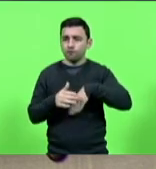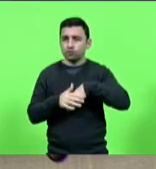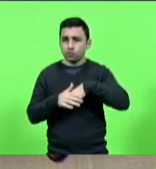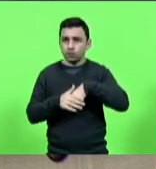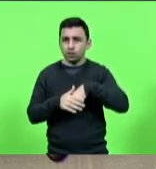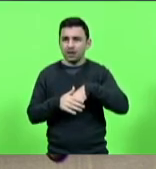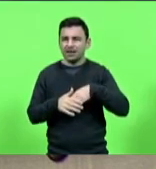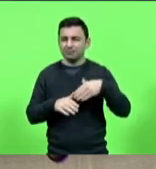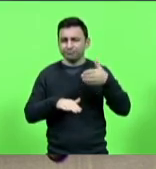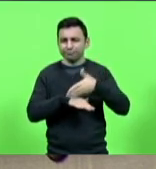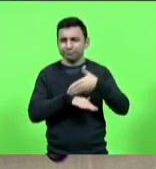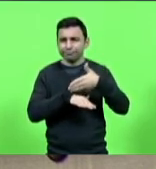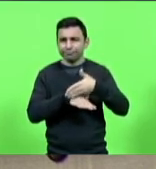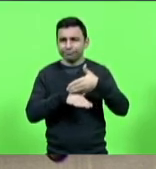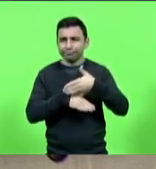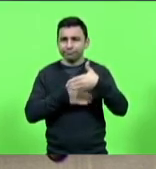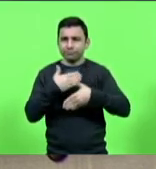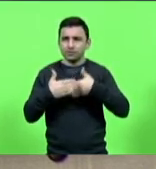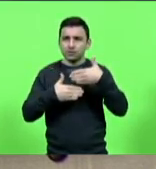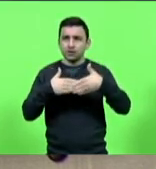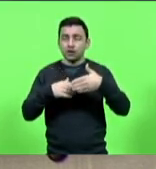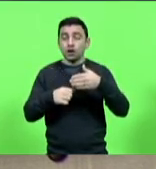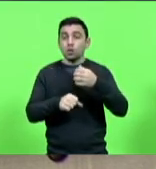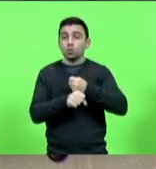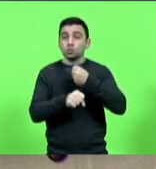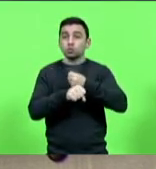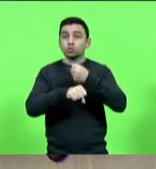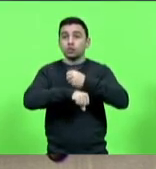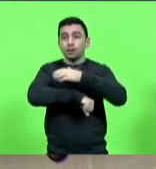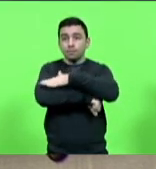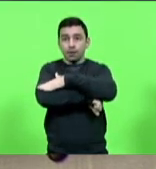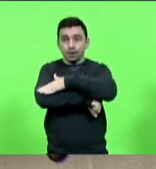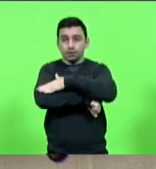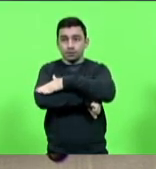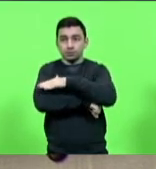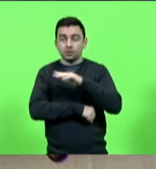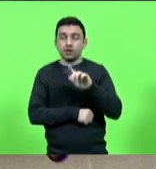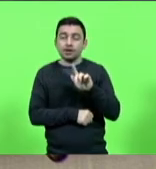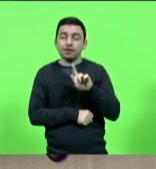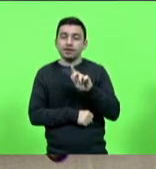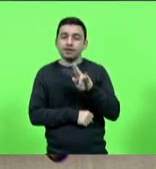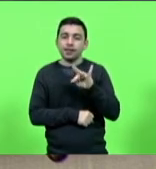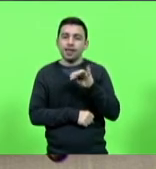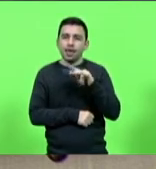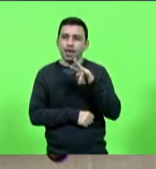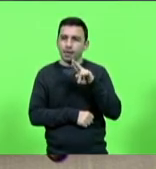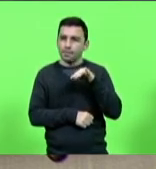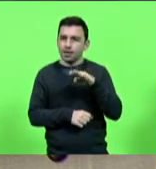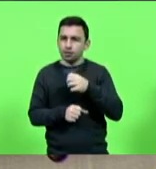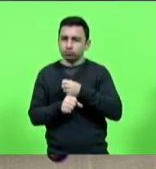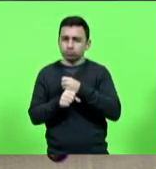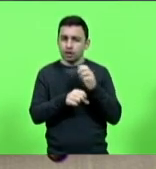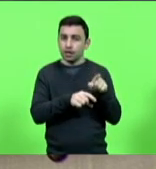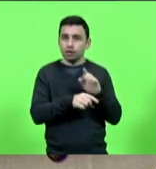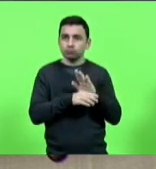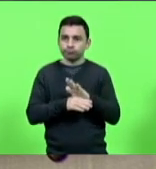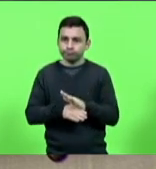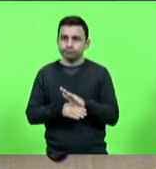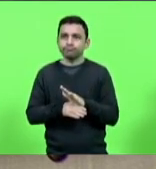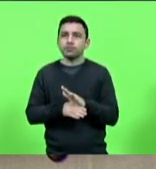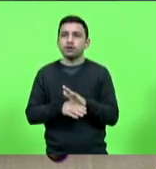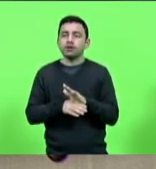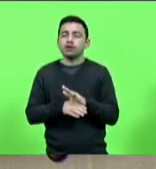participado da construção da Praça Guilherme Arthur Milanês Mastela. O Azulão da